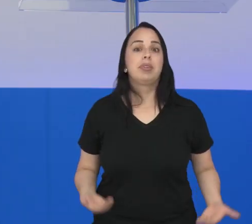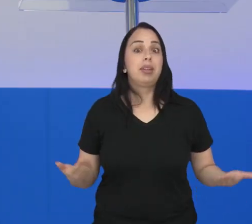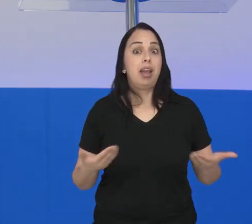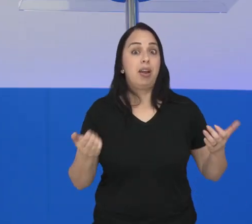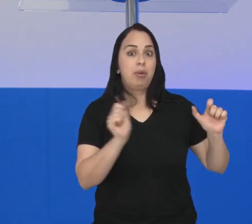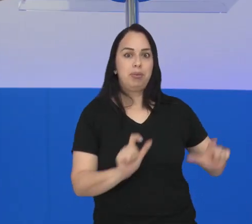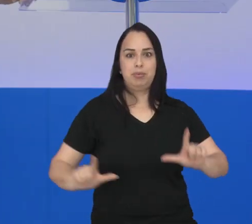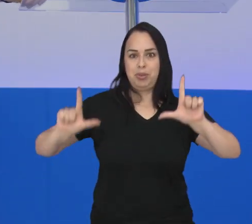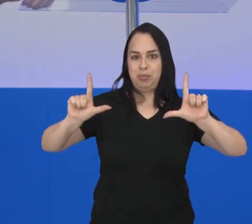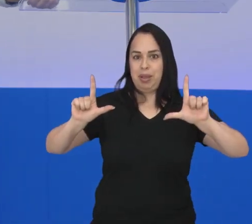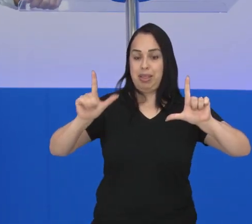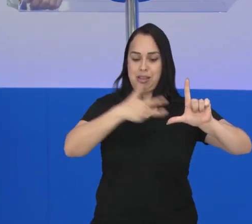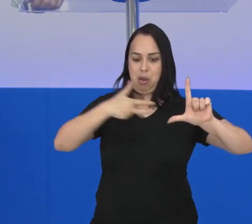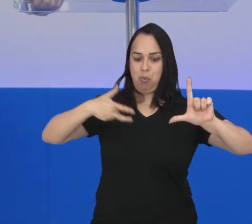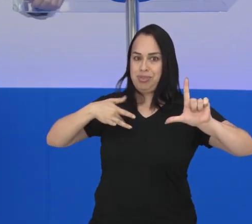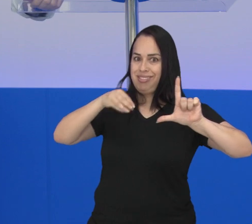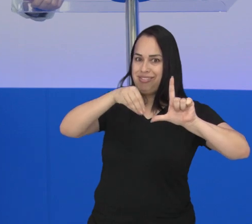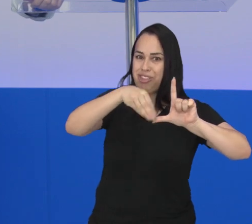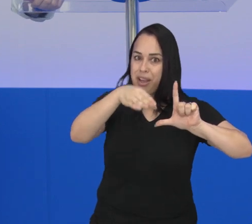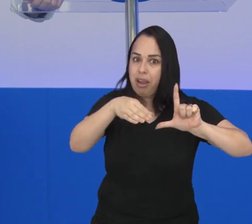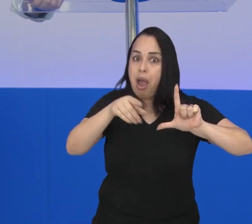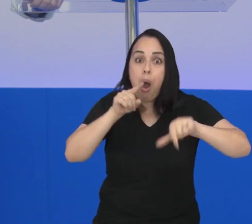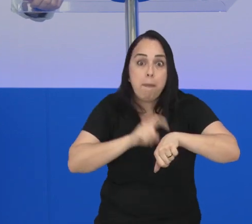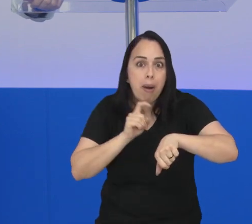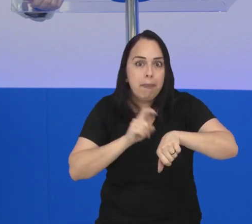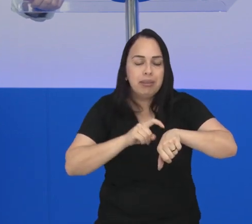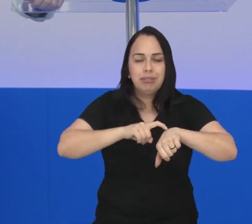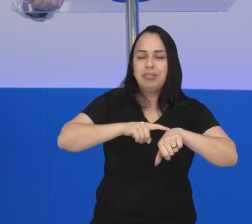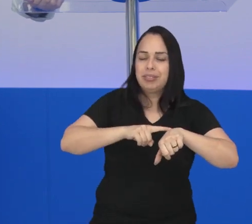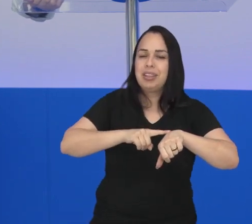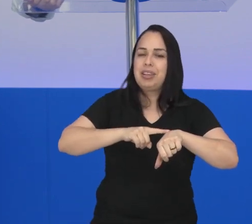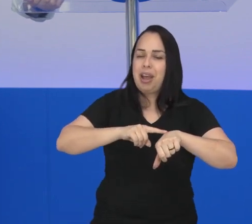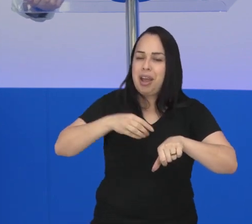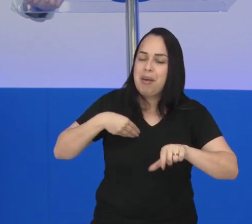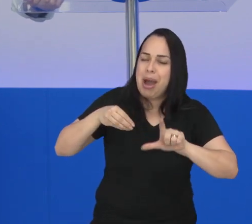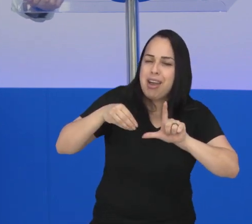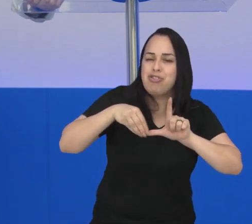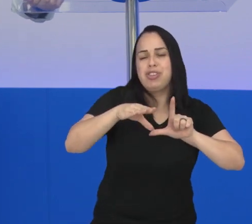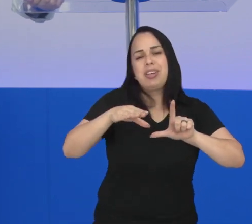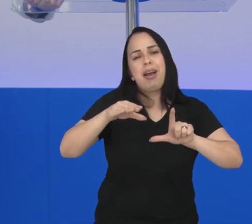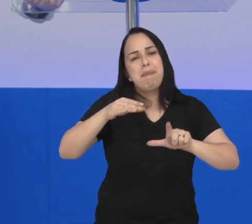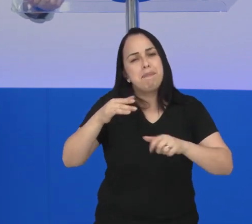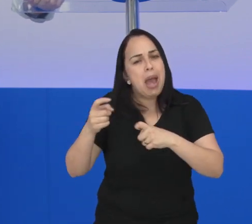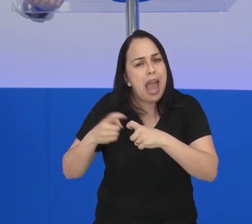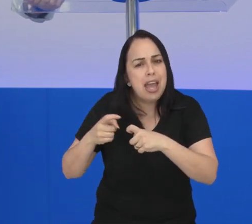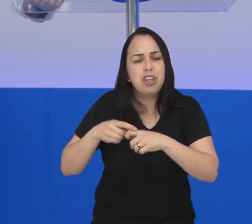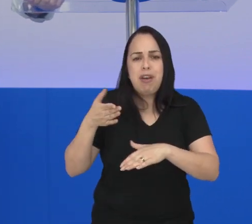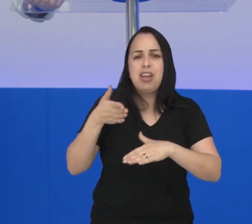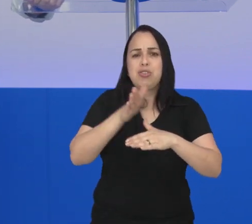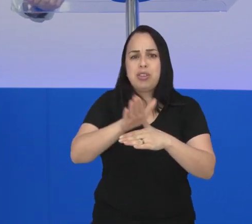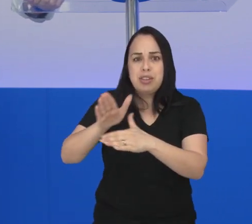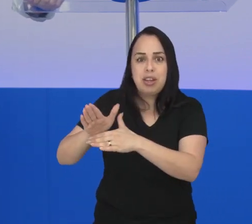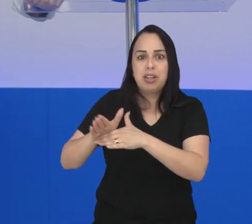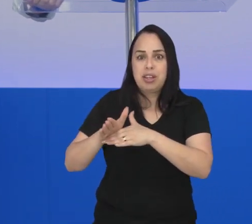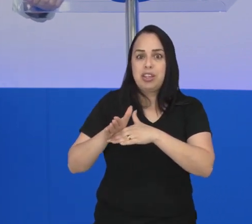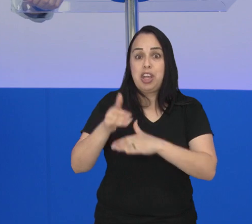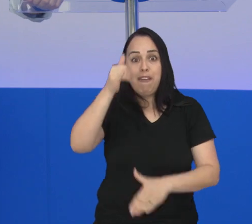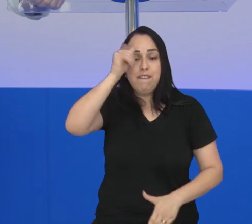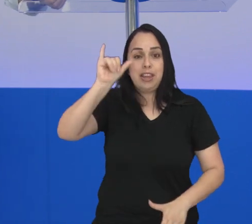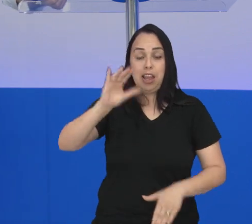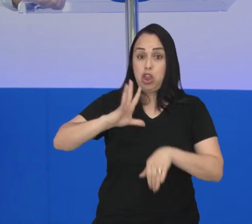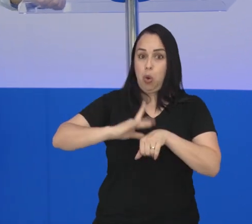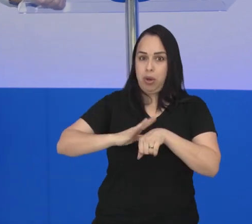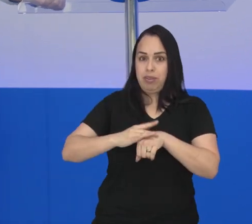E vamos agora para o nosso quadro Pílulas de Saúde. Aquele momento aqui no boletim de deixar uma recomendação médica que pode te ajudar